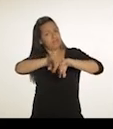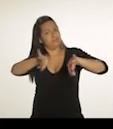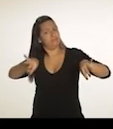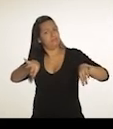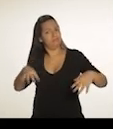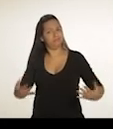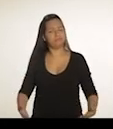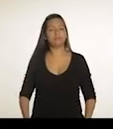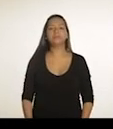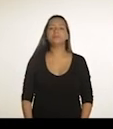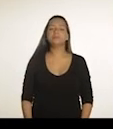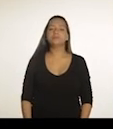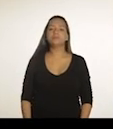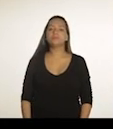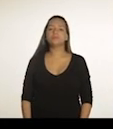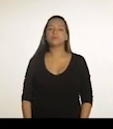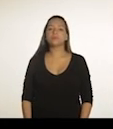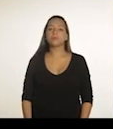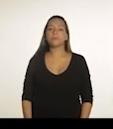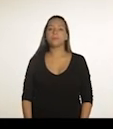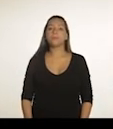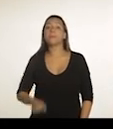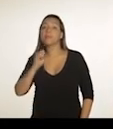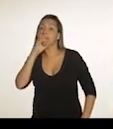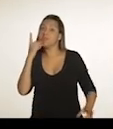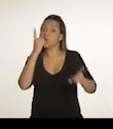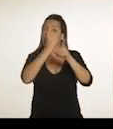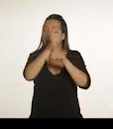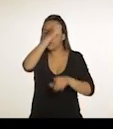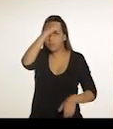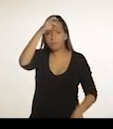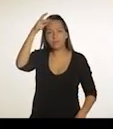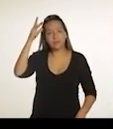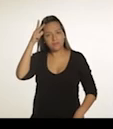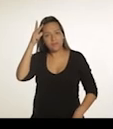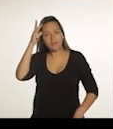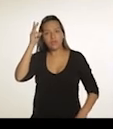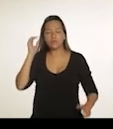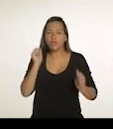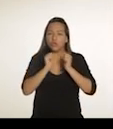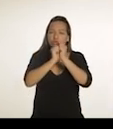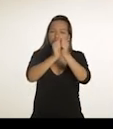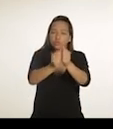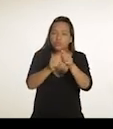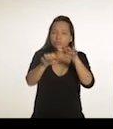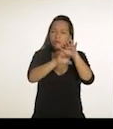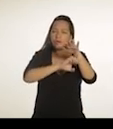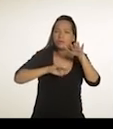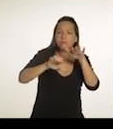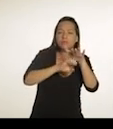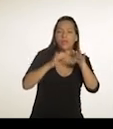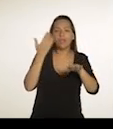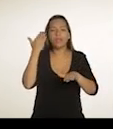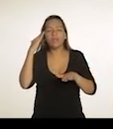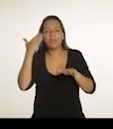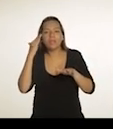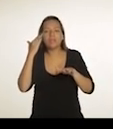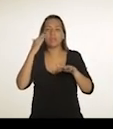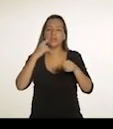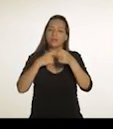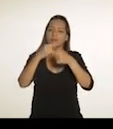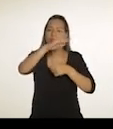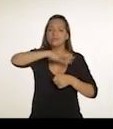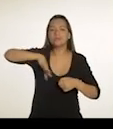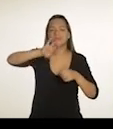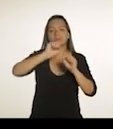realmente um mito. E quando a gente encontra um prefeito que se aproxima, fica muito